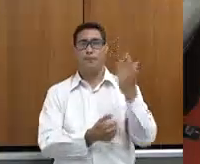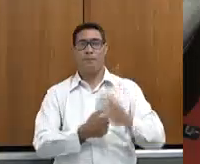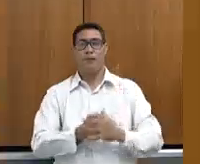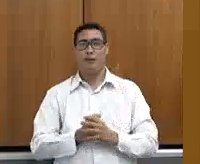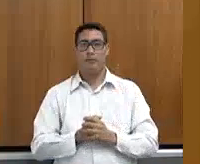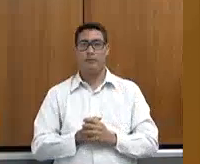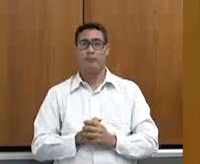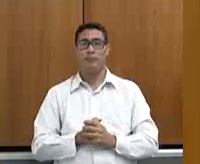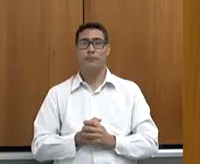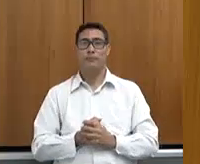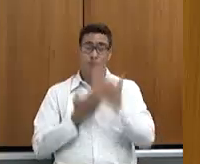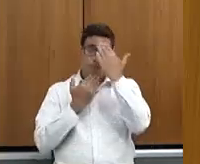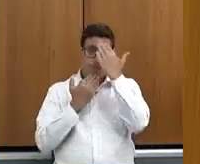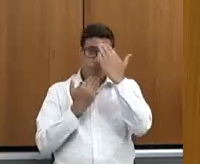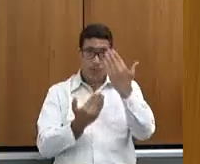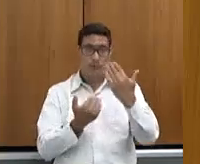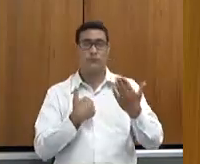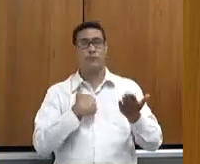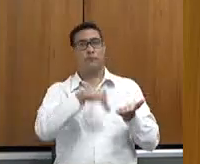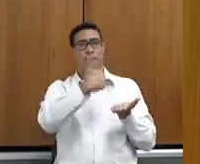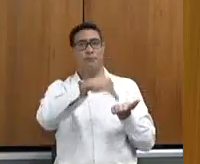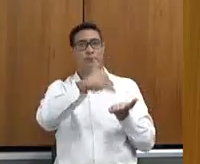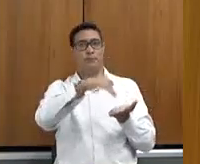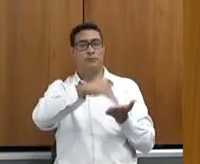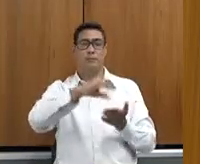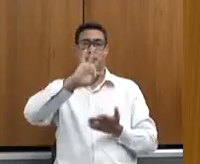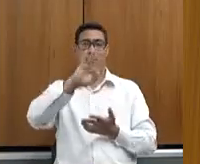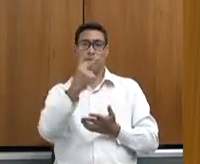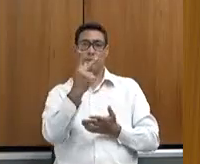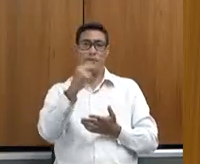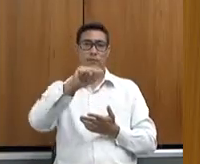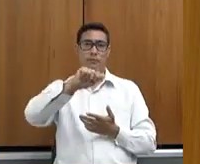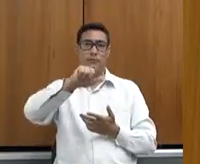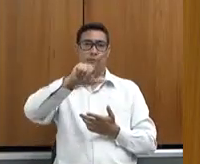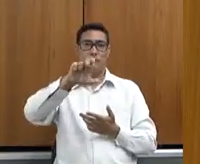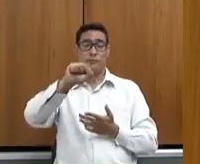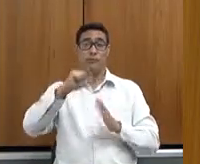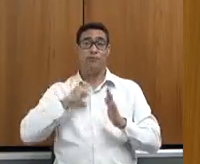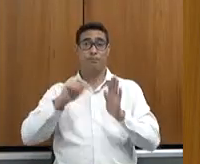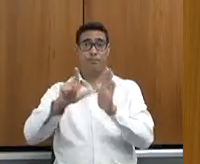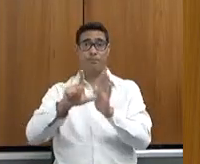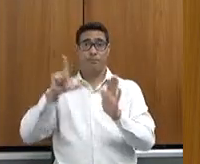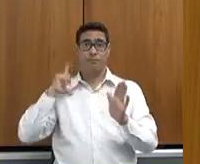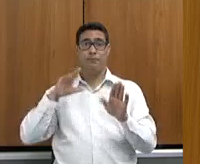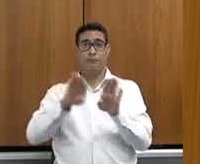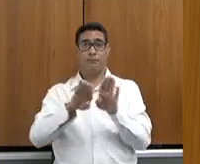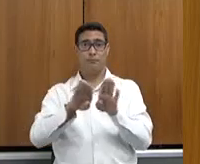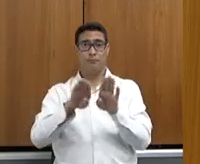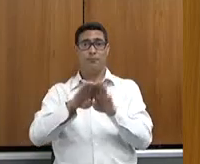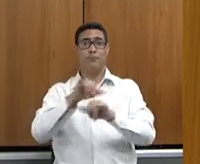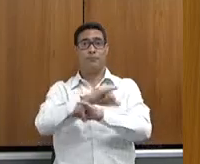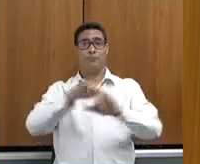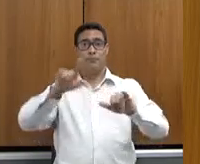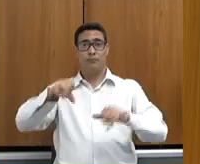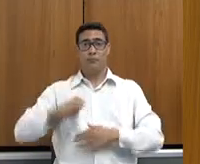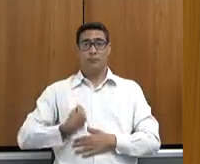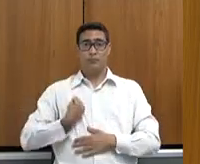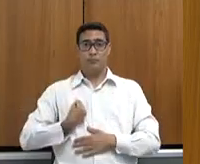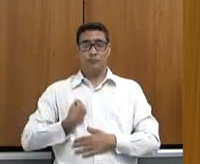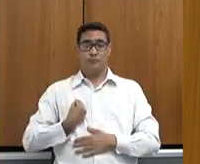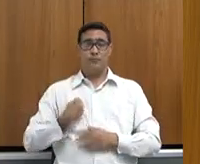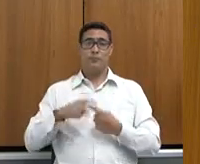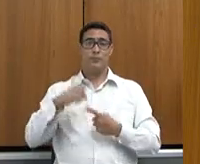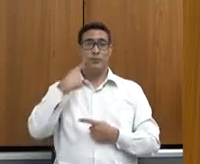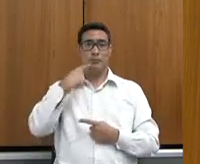Muito obrigado, secretário Tales. Antes de iniciar, destaco aqui a presença do deputado Antônio Carlos